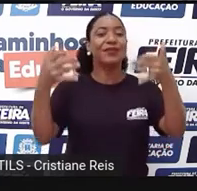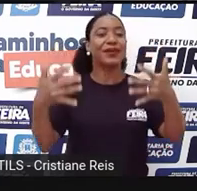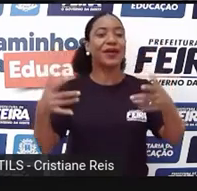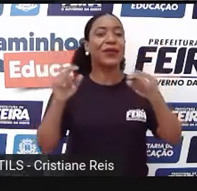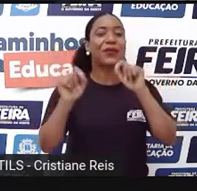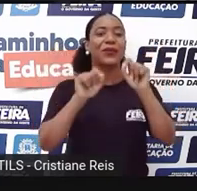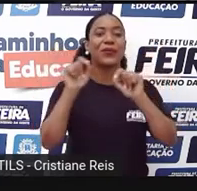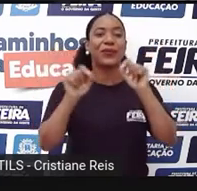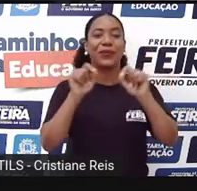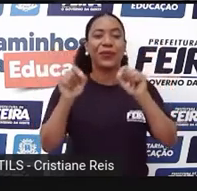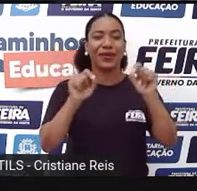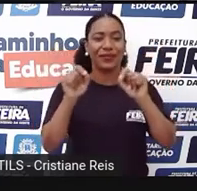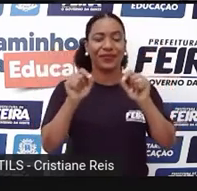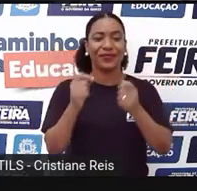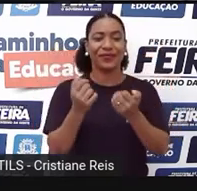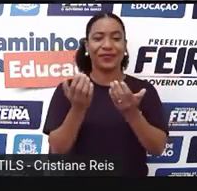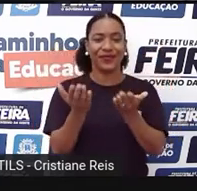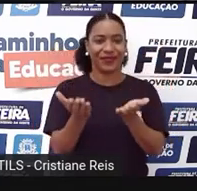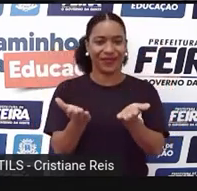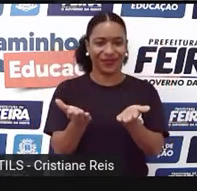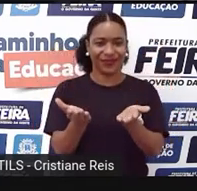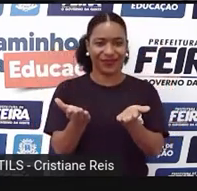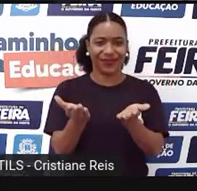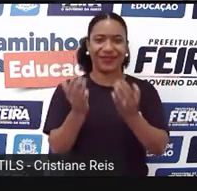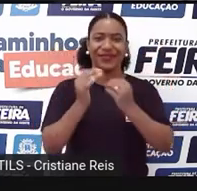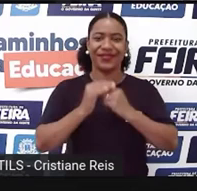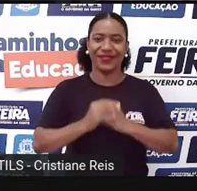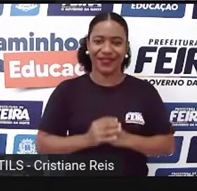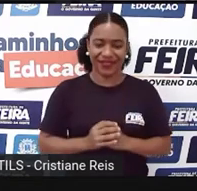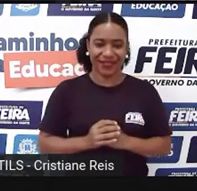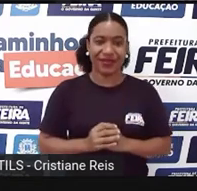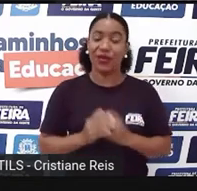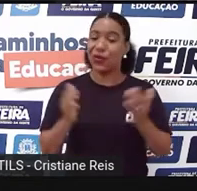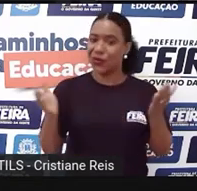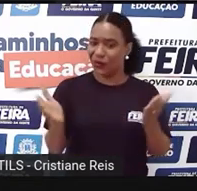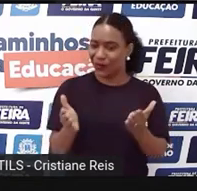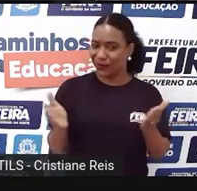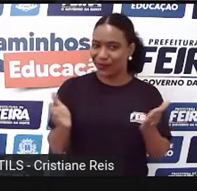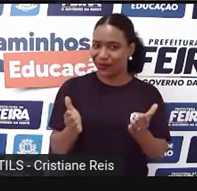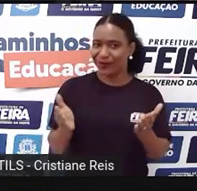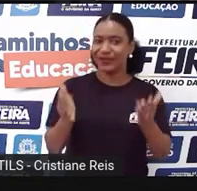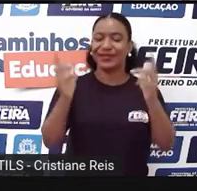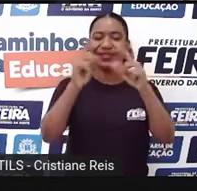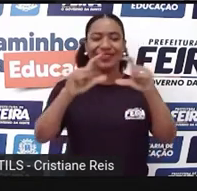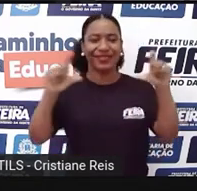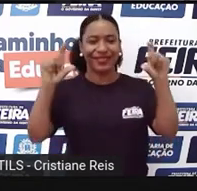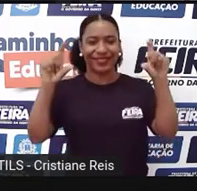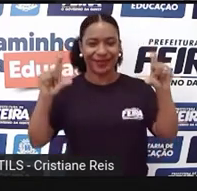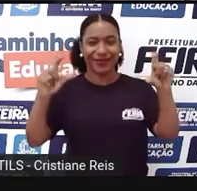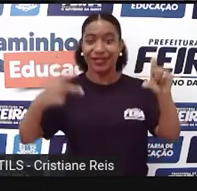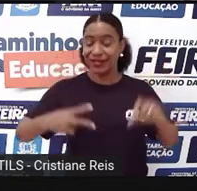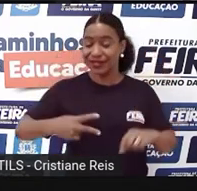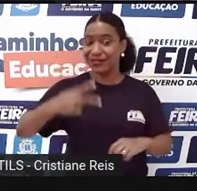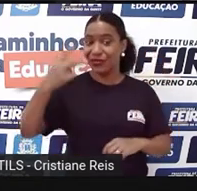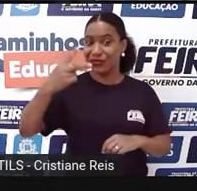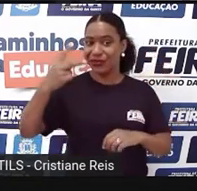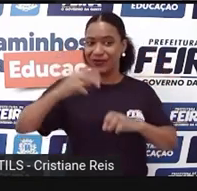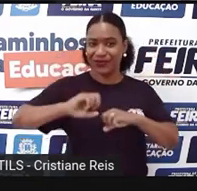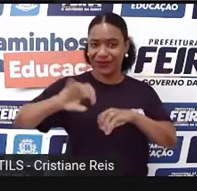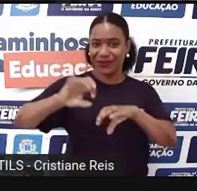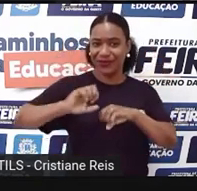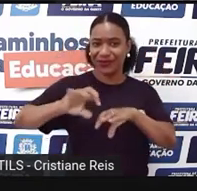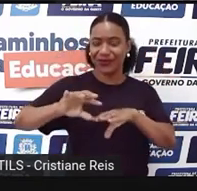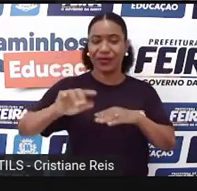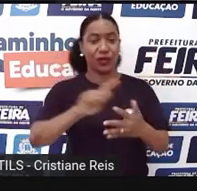falar. Storytelling, part 2. Então, hoje é a nossa segunda aula, que nós vamos falar a respeito do